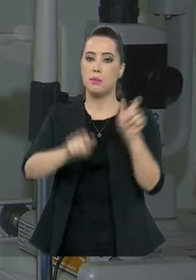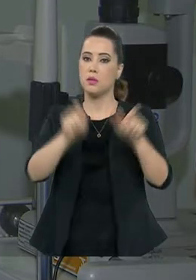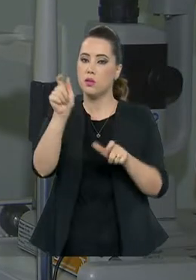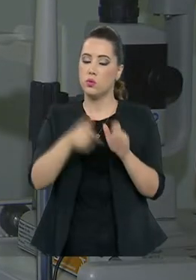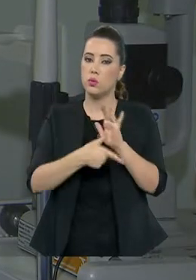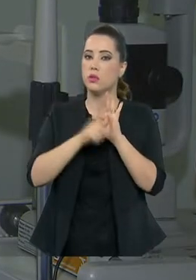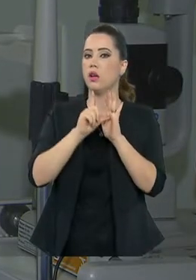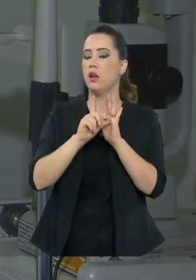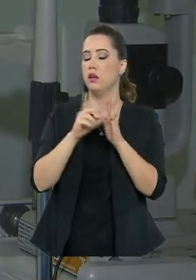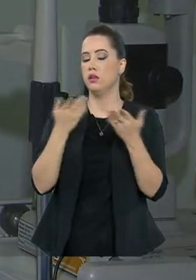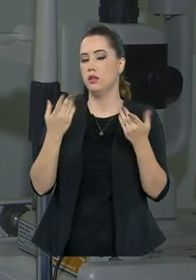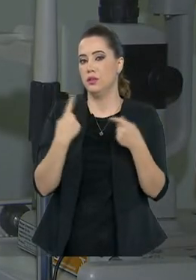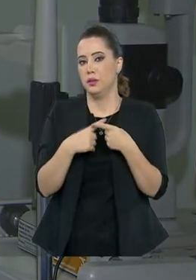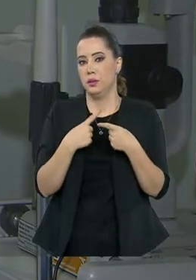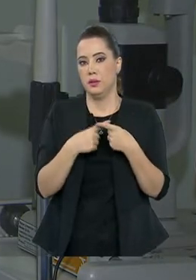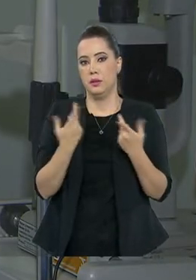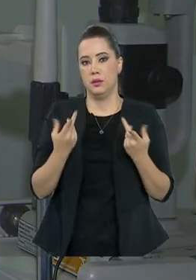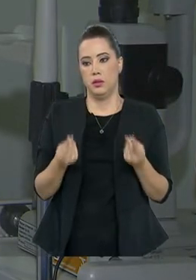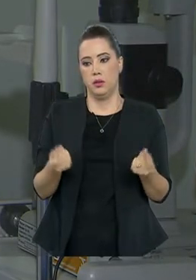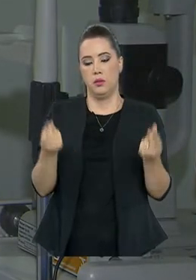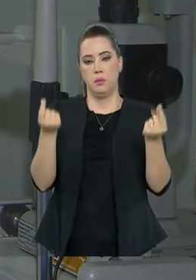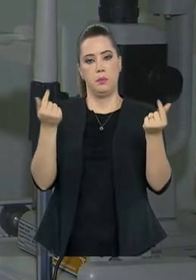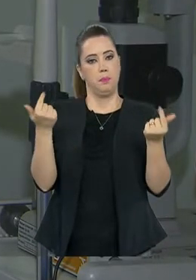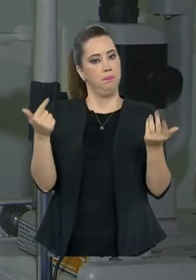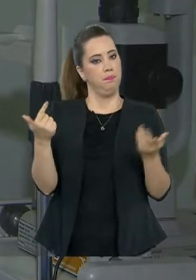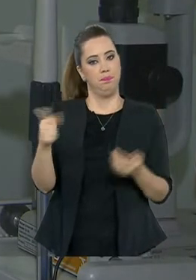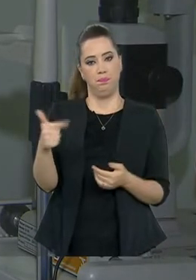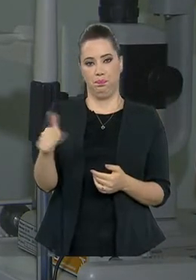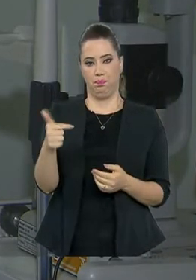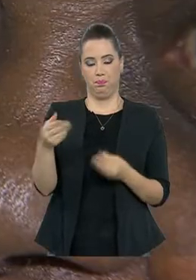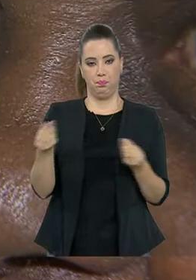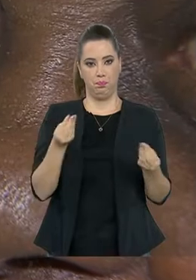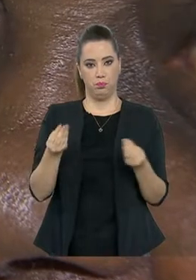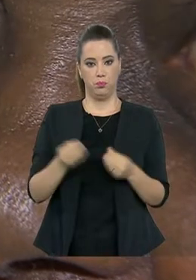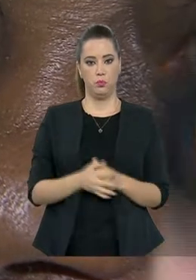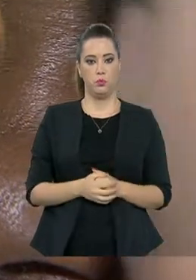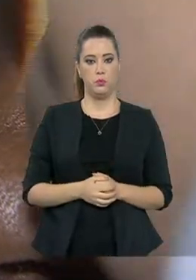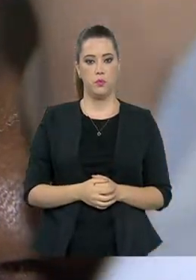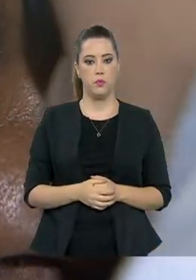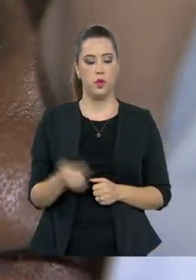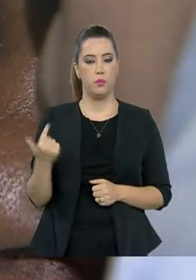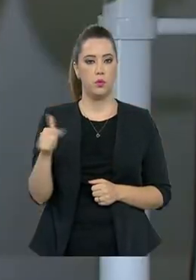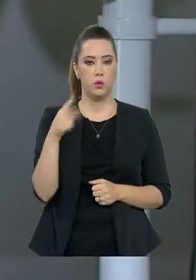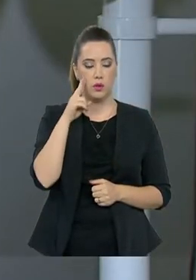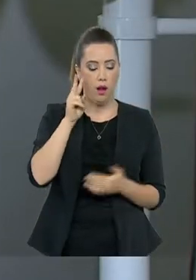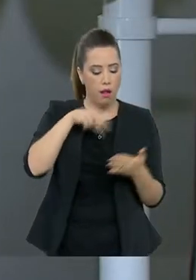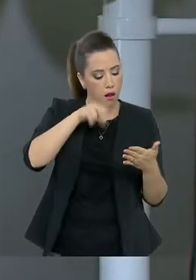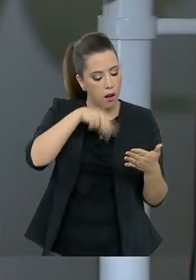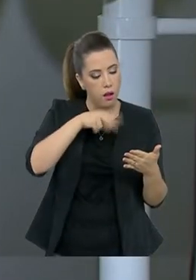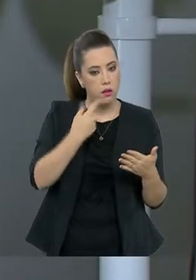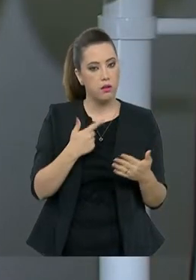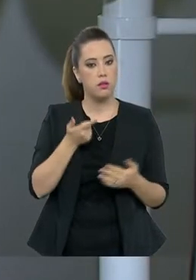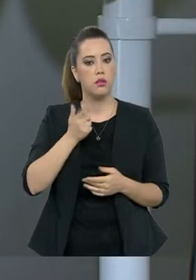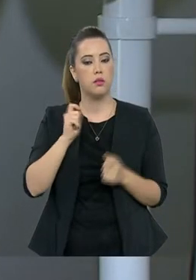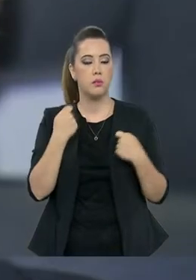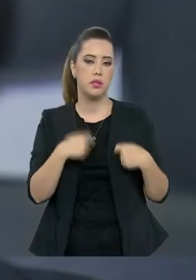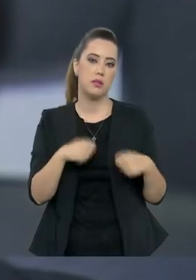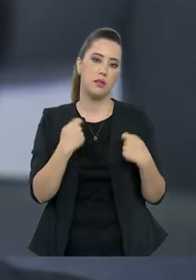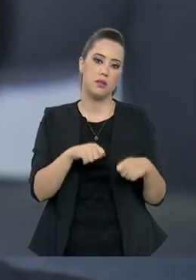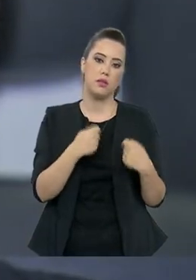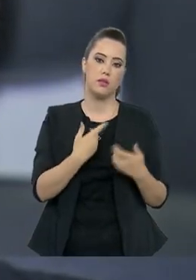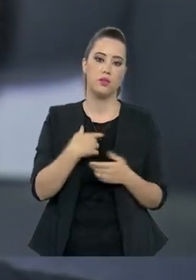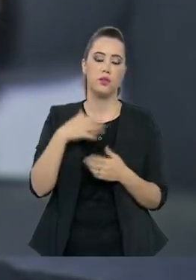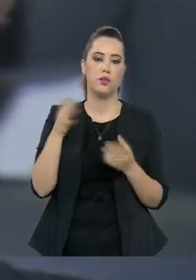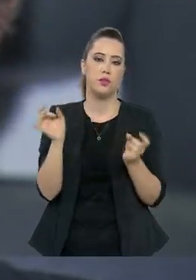que antes, por motivos financeiros, não acabavam não conseguindo fazer. Como não consegue mais ler, Dona Helena teve que abandonar